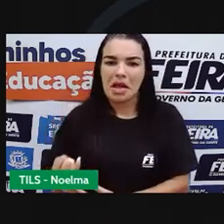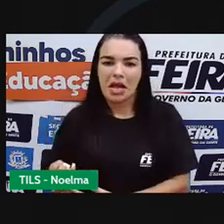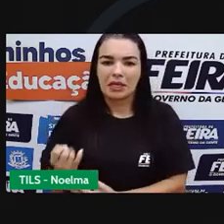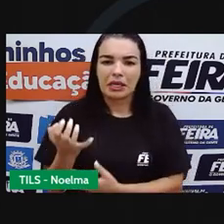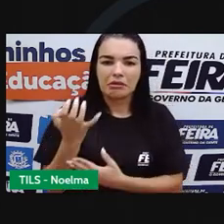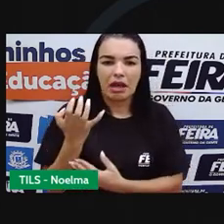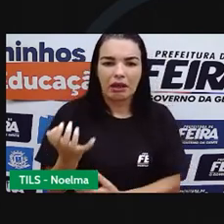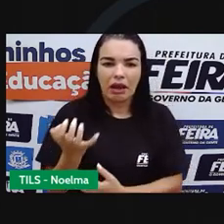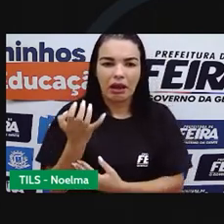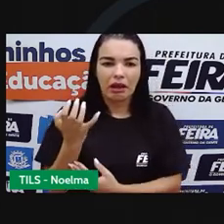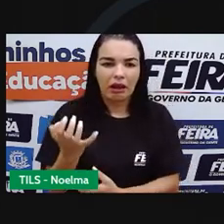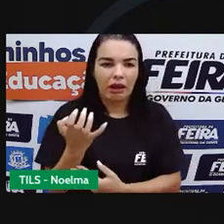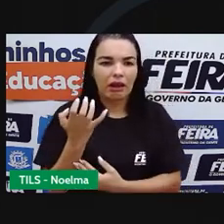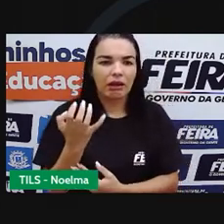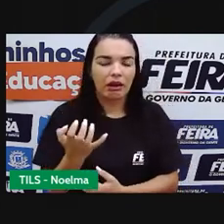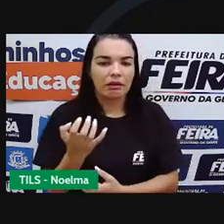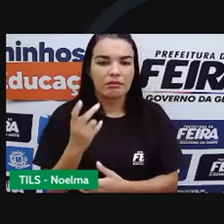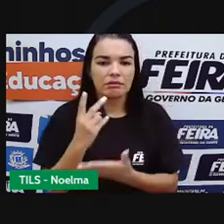comprometido.